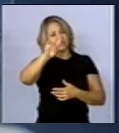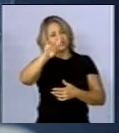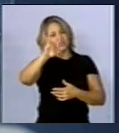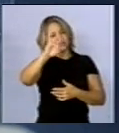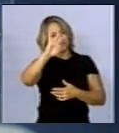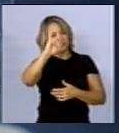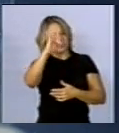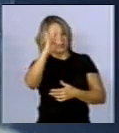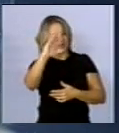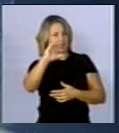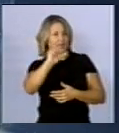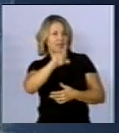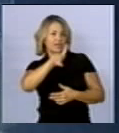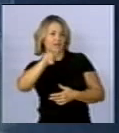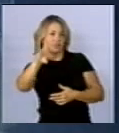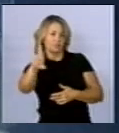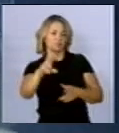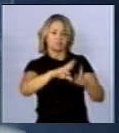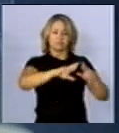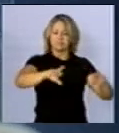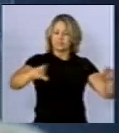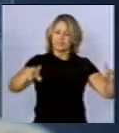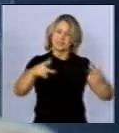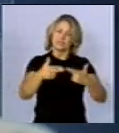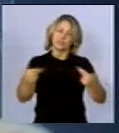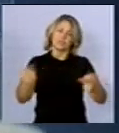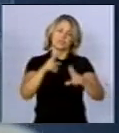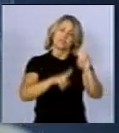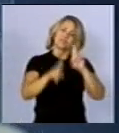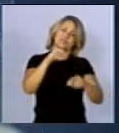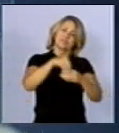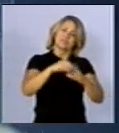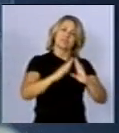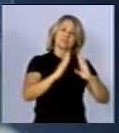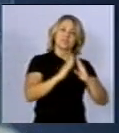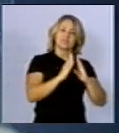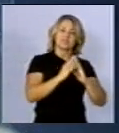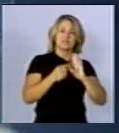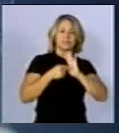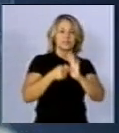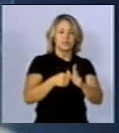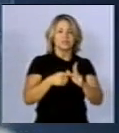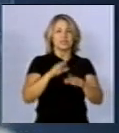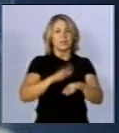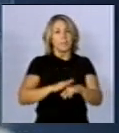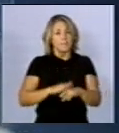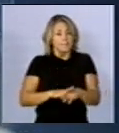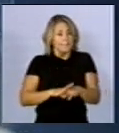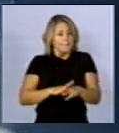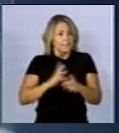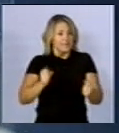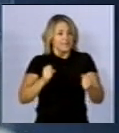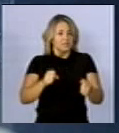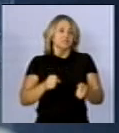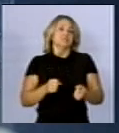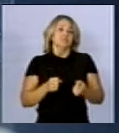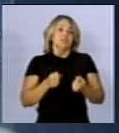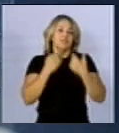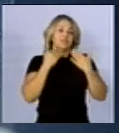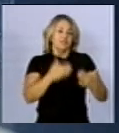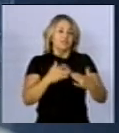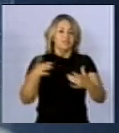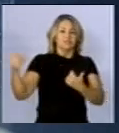constatação de que a maior fonte de exposição a campos provém dos equipamentos de uso diário,